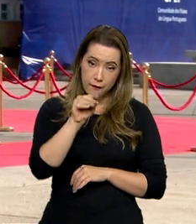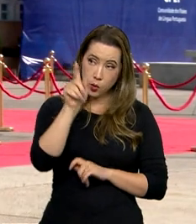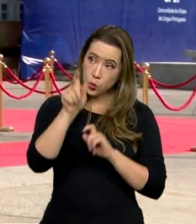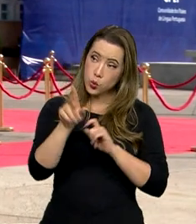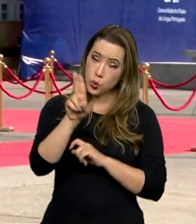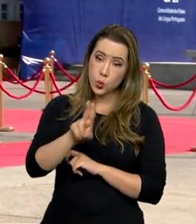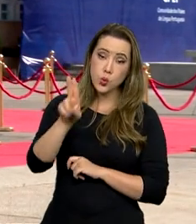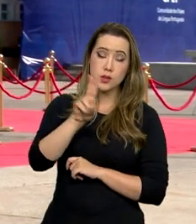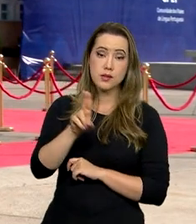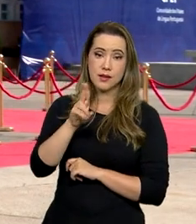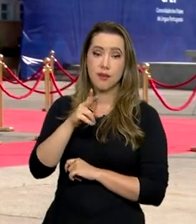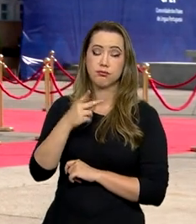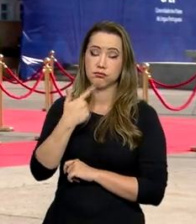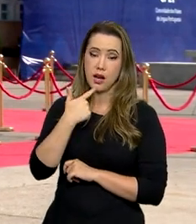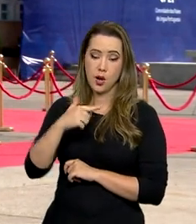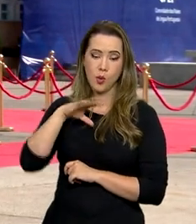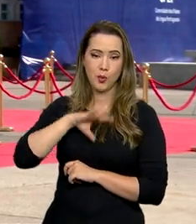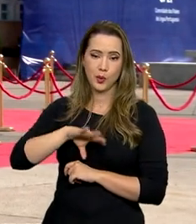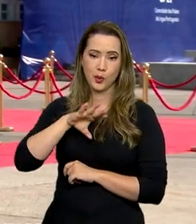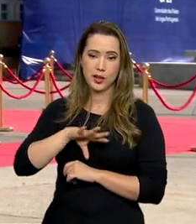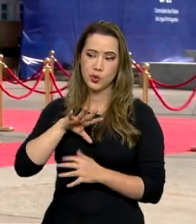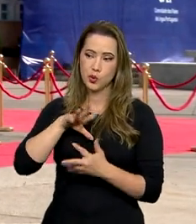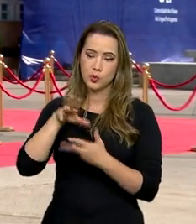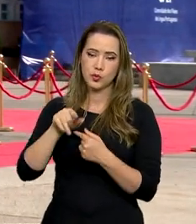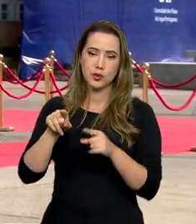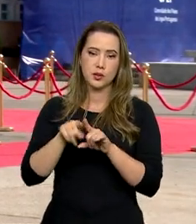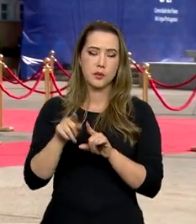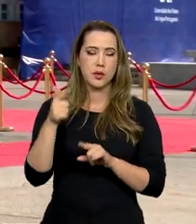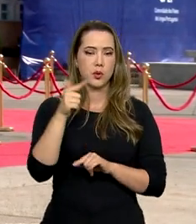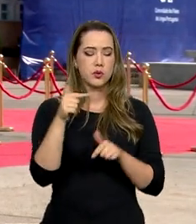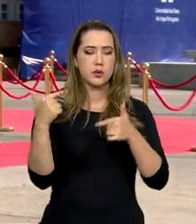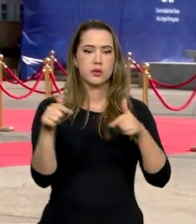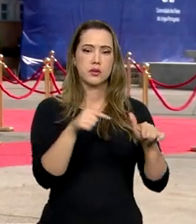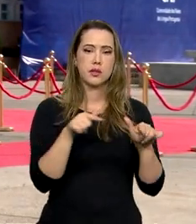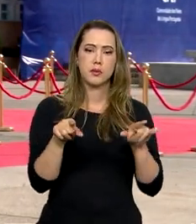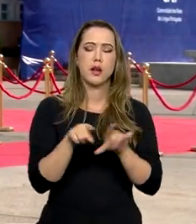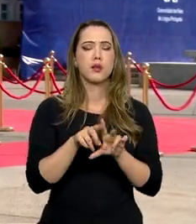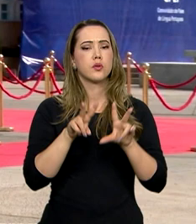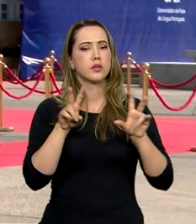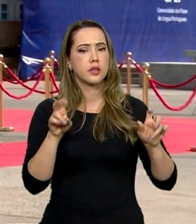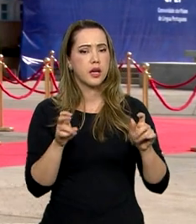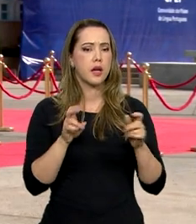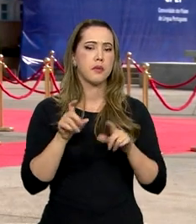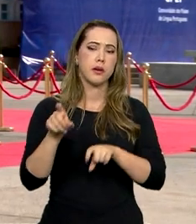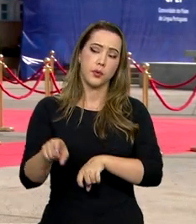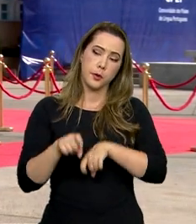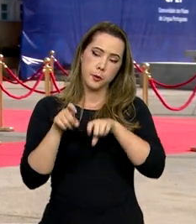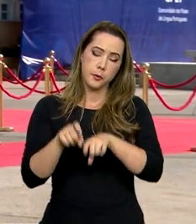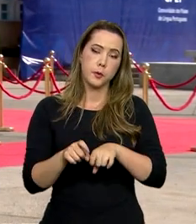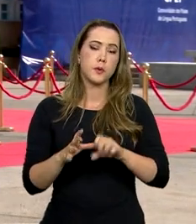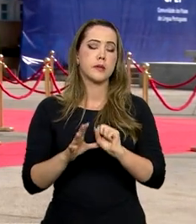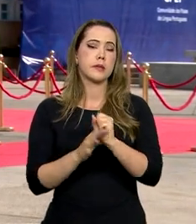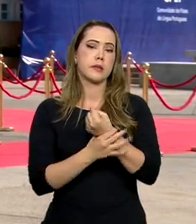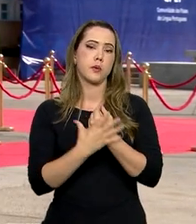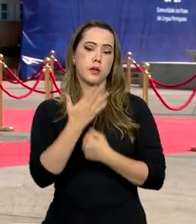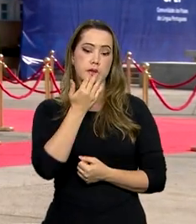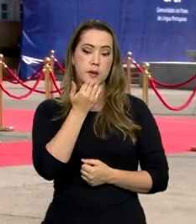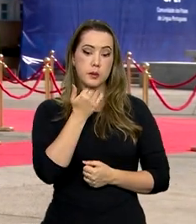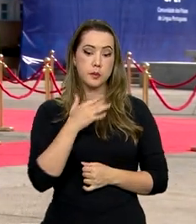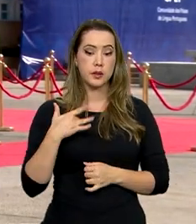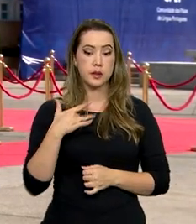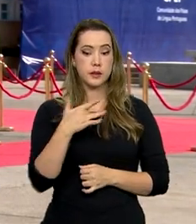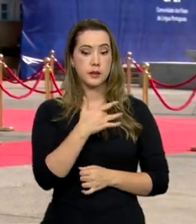portuguesa espalhados pelo mundo, mas há também outras iniciativas em áreas como agricultura, segurança alimentar,